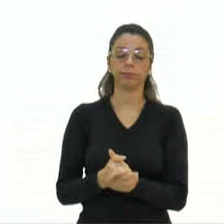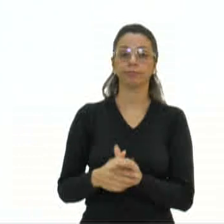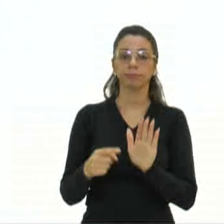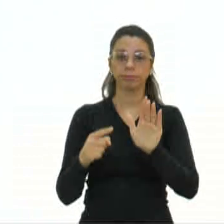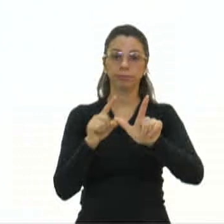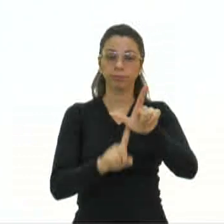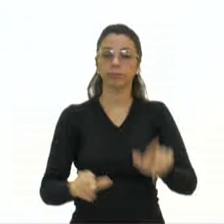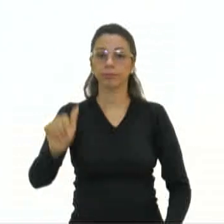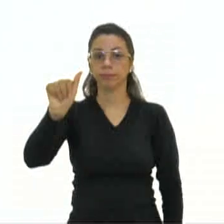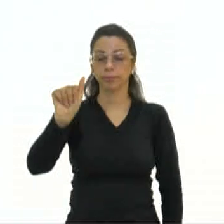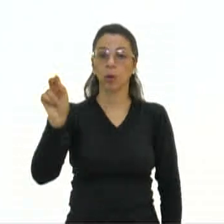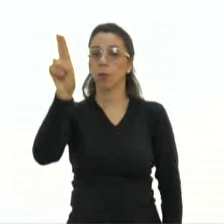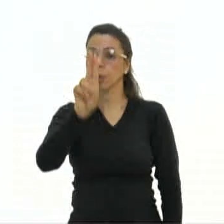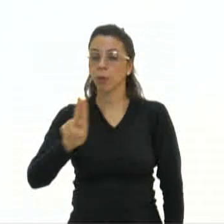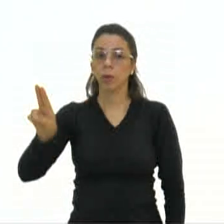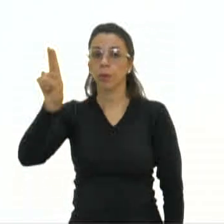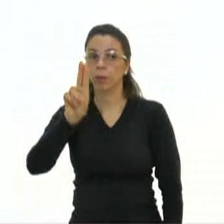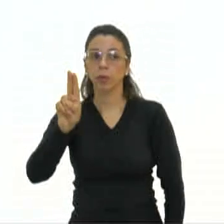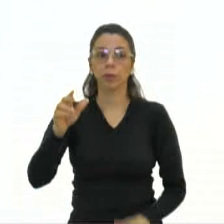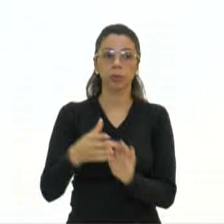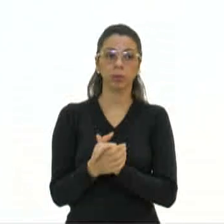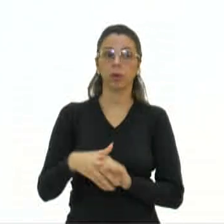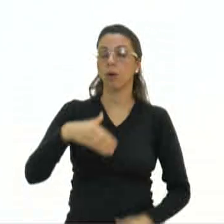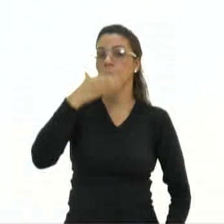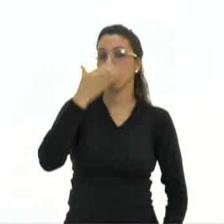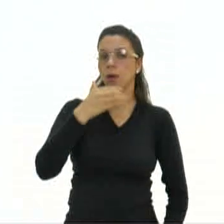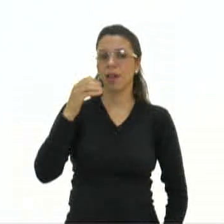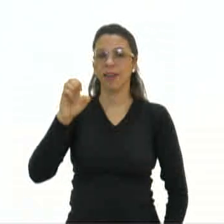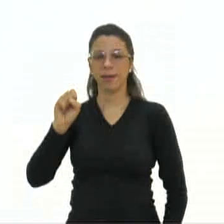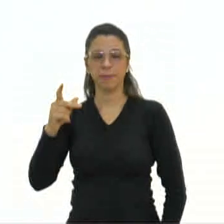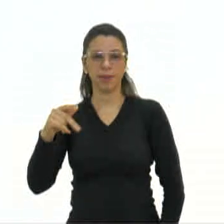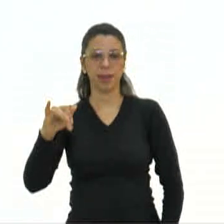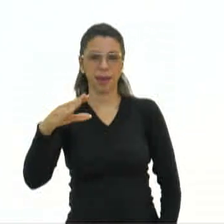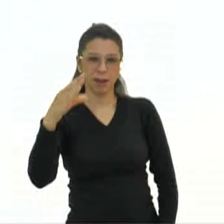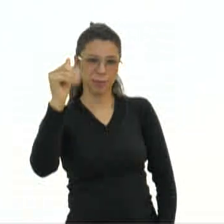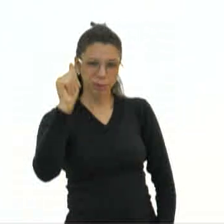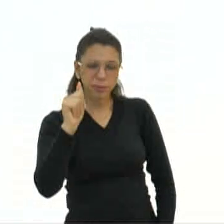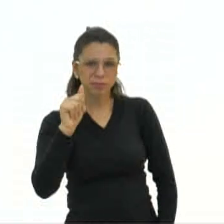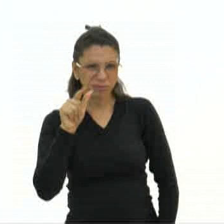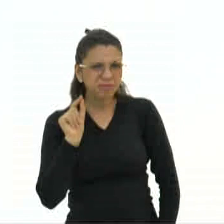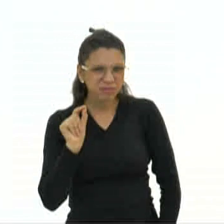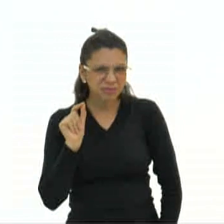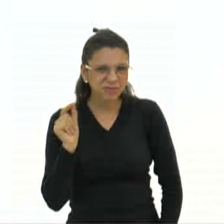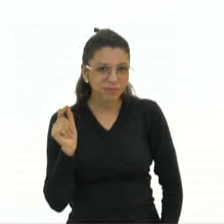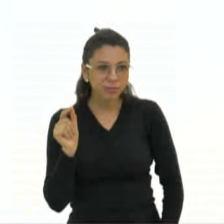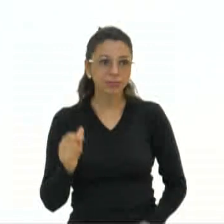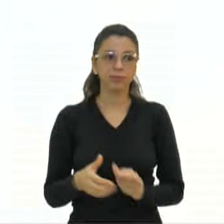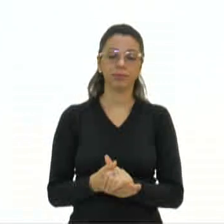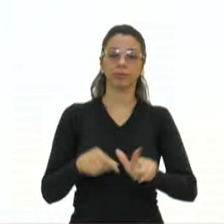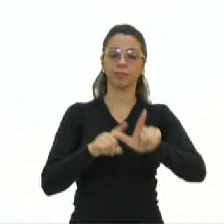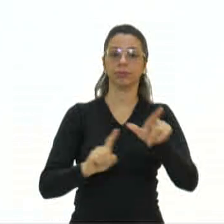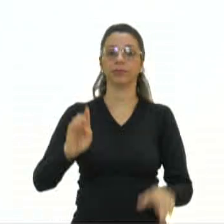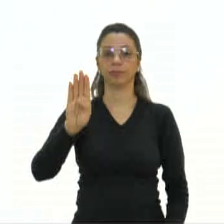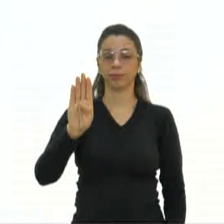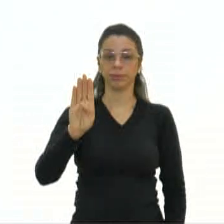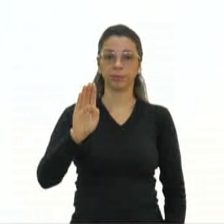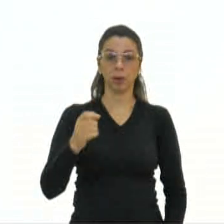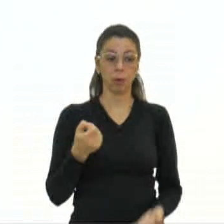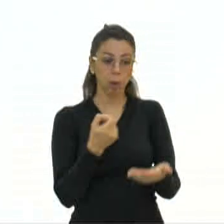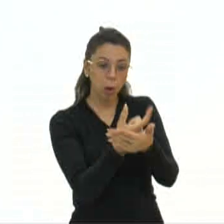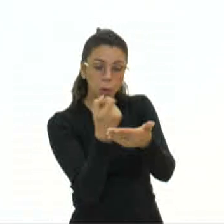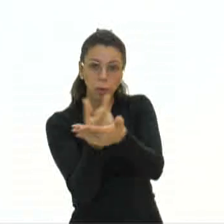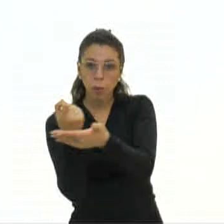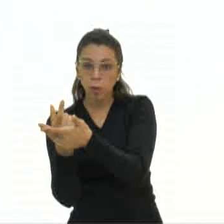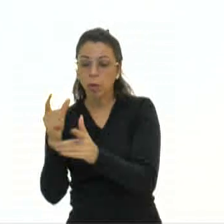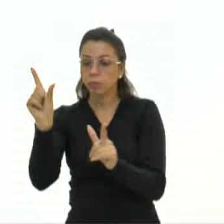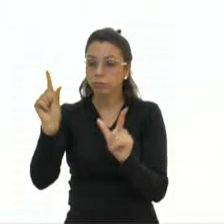A. Utilizar o epicarpo dos frutos na alimentação. Você sabe o é epicarpo. Letra B. Comprar pequenas